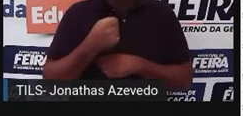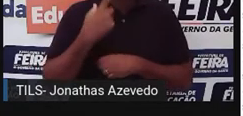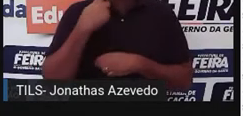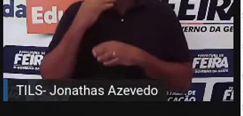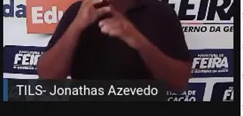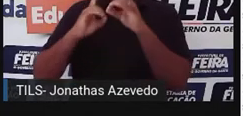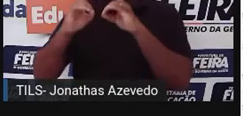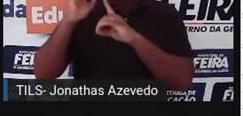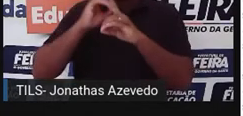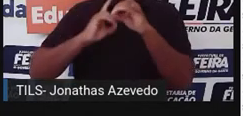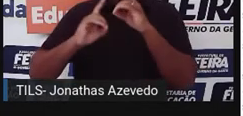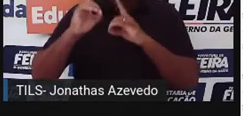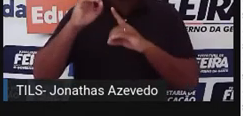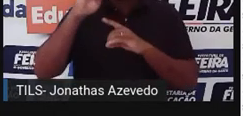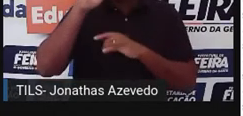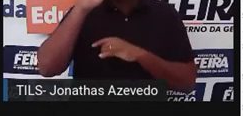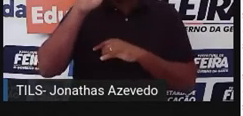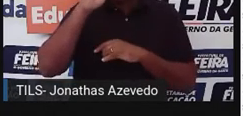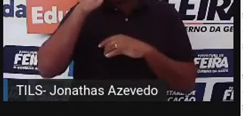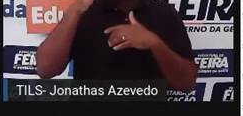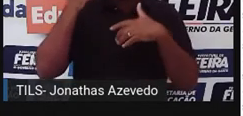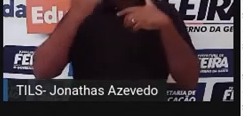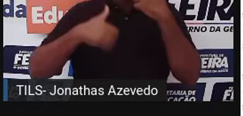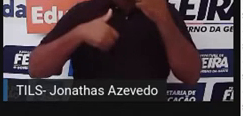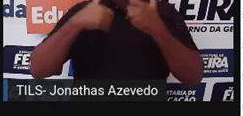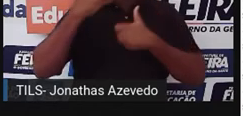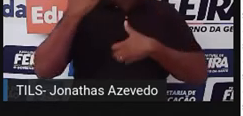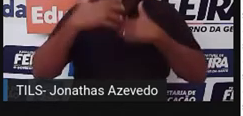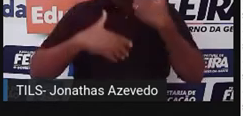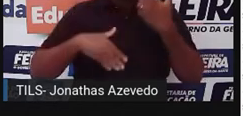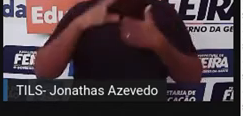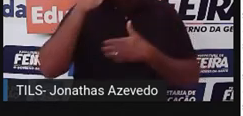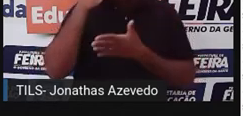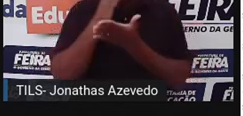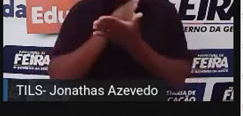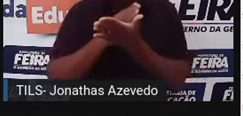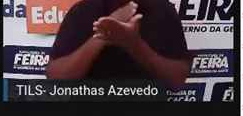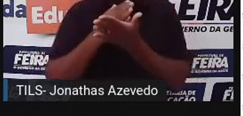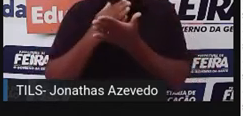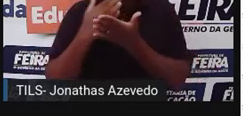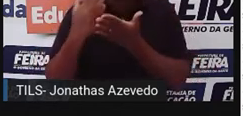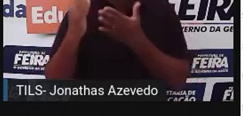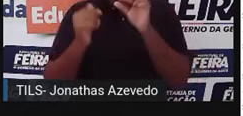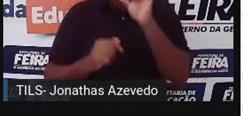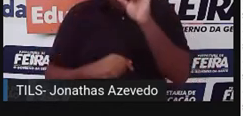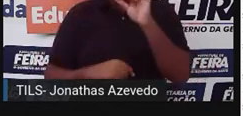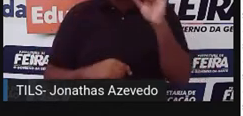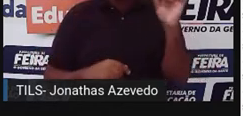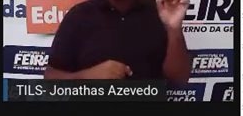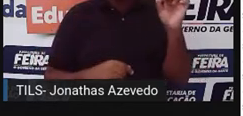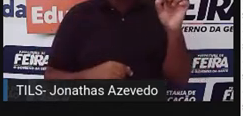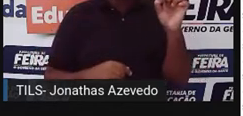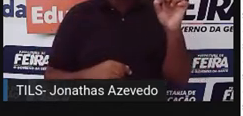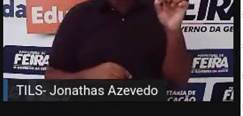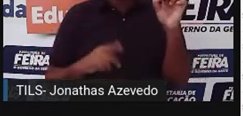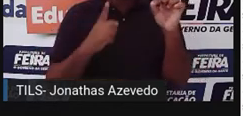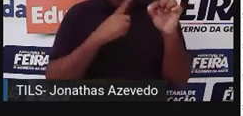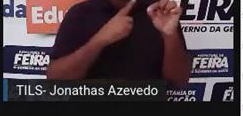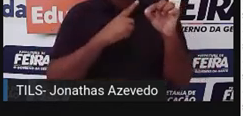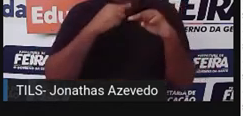diálogo, que é direto. Vejam que o diálogo direto é introduzido pelo travessão e, em seguida,